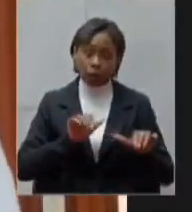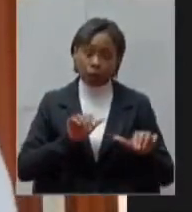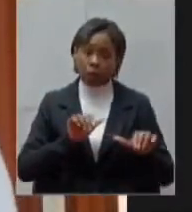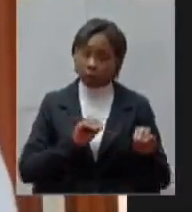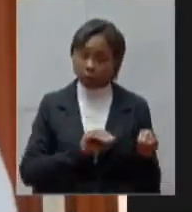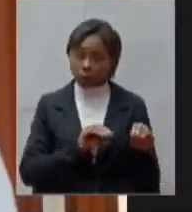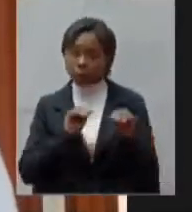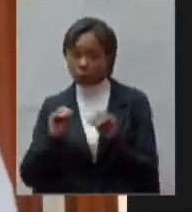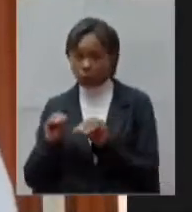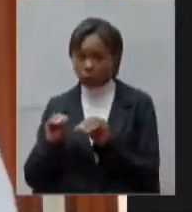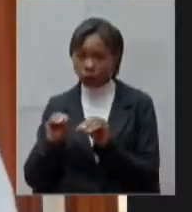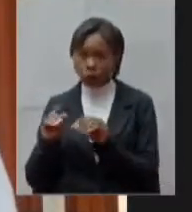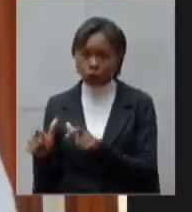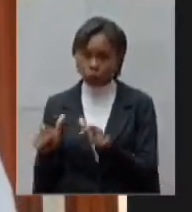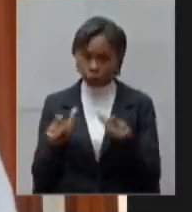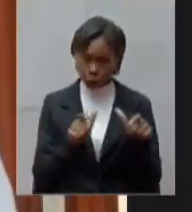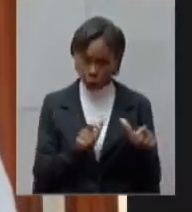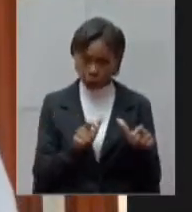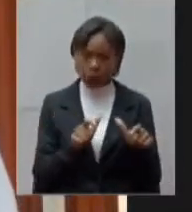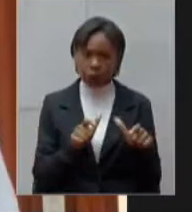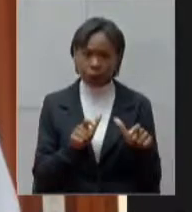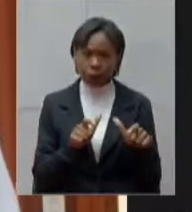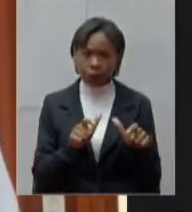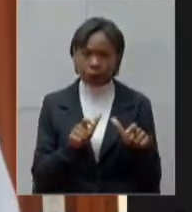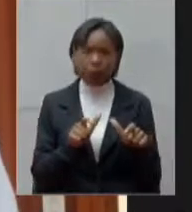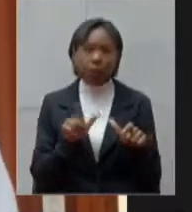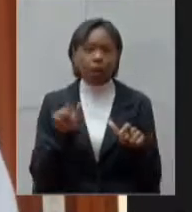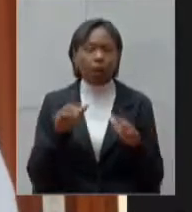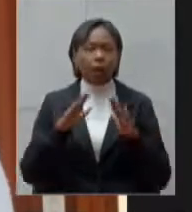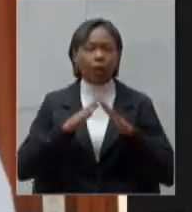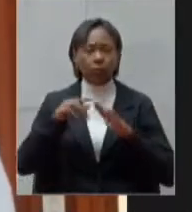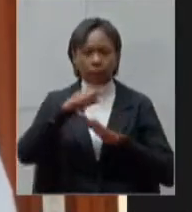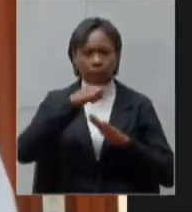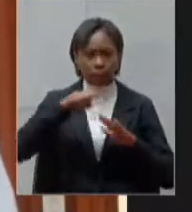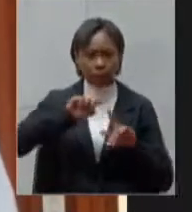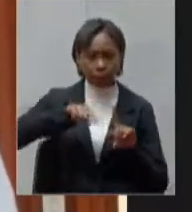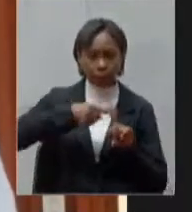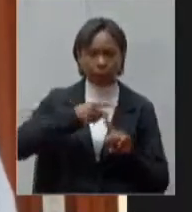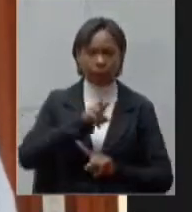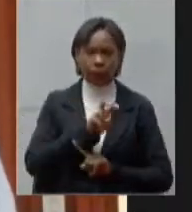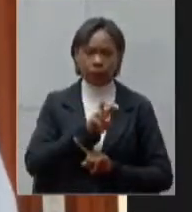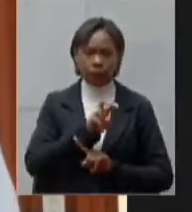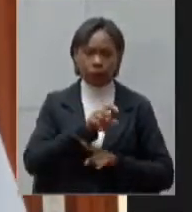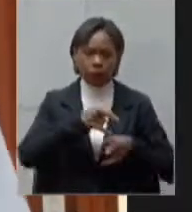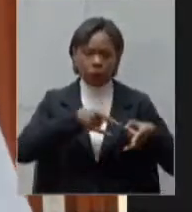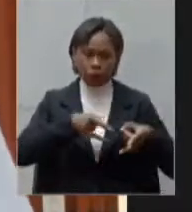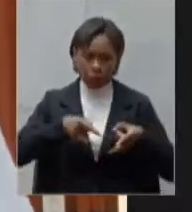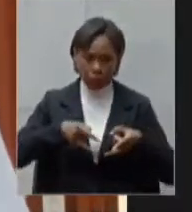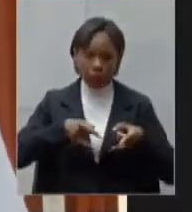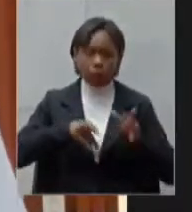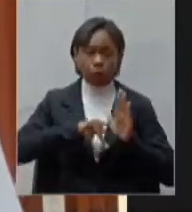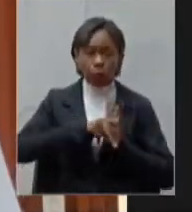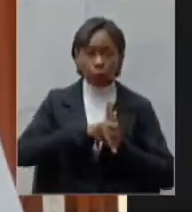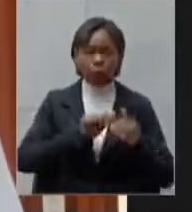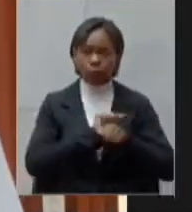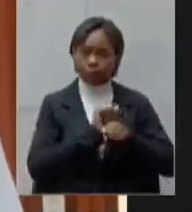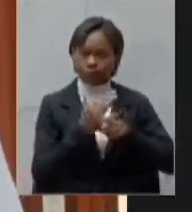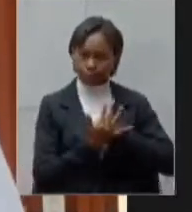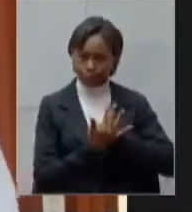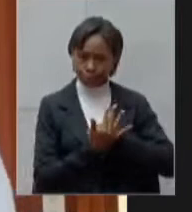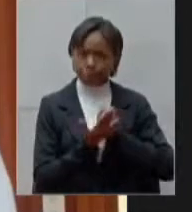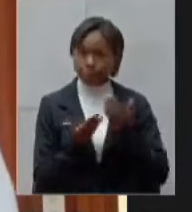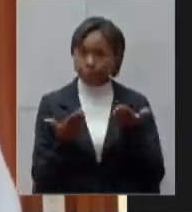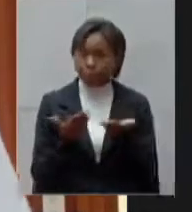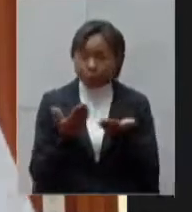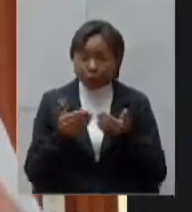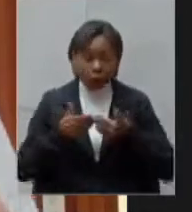Monteiro criou sete leitos para enfrentamento do covid a Santa Casa mais cinco leitos de enfrentamento do covid e nós agora com esse aumento do número